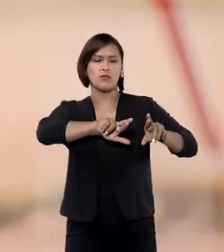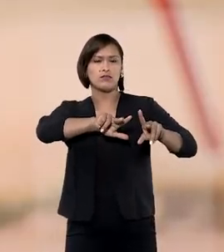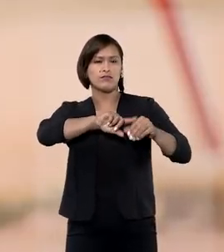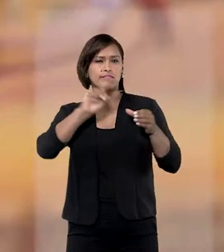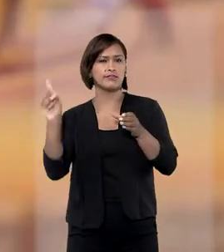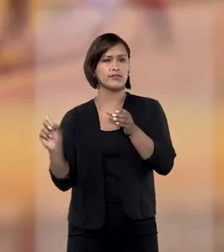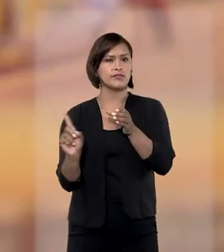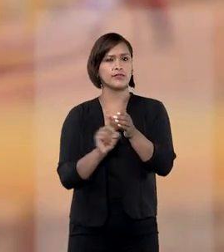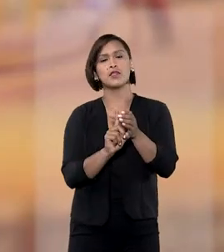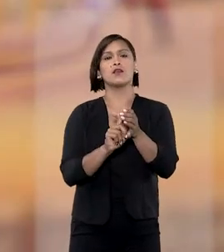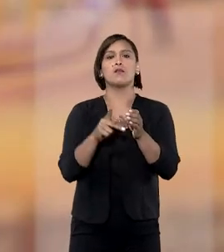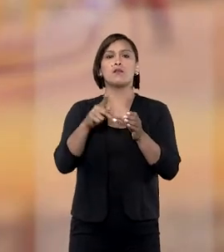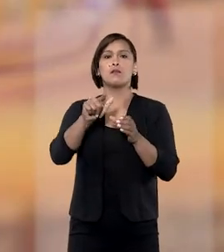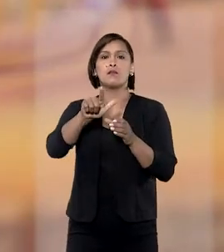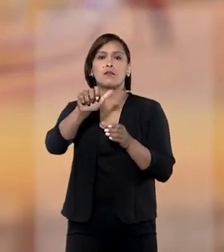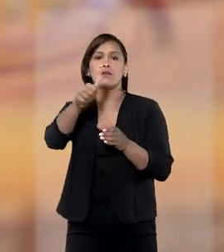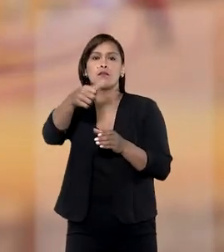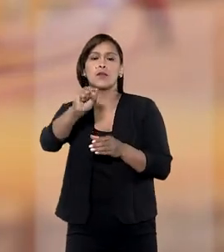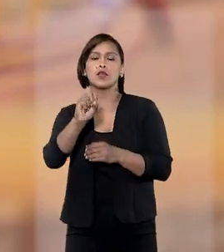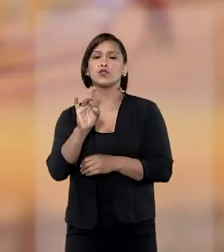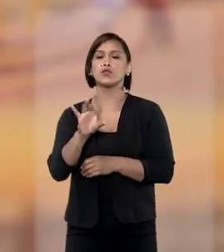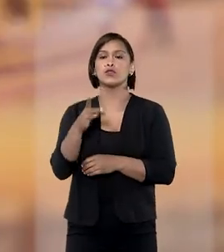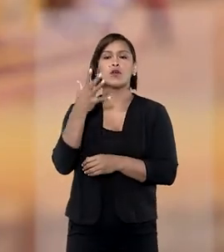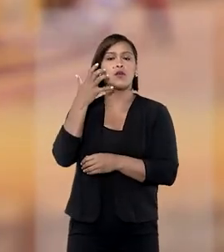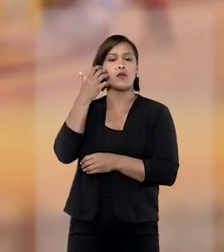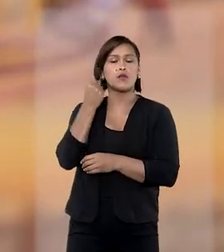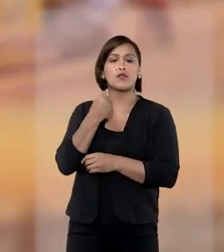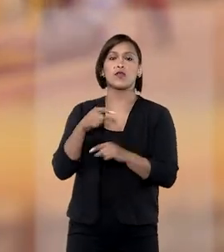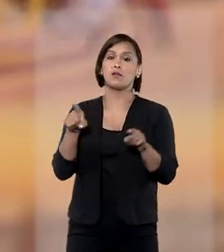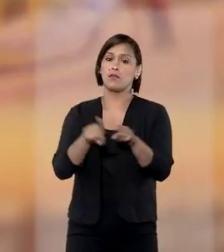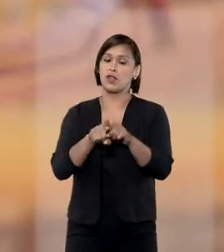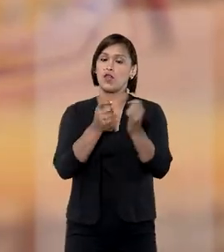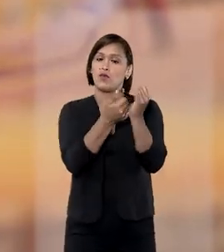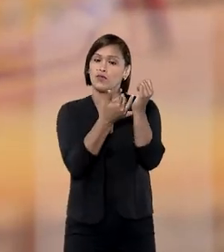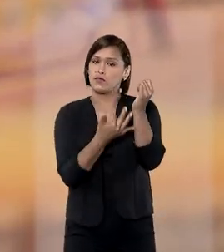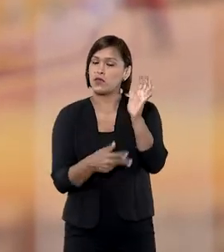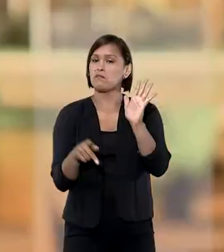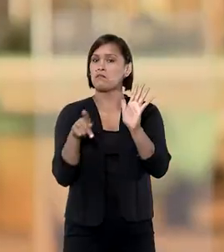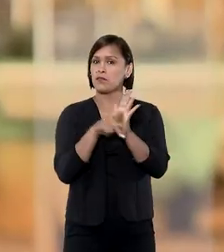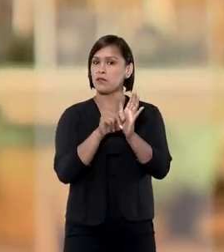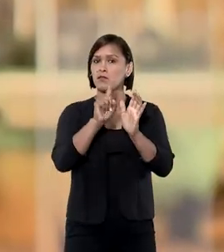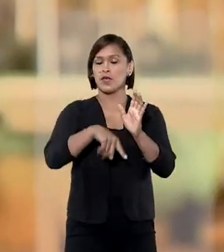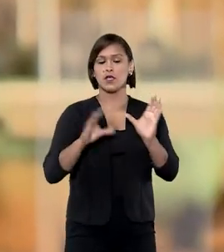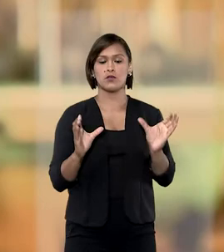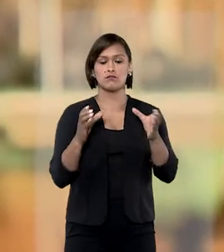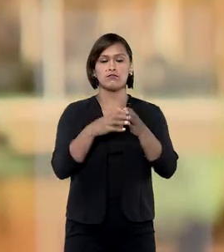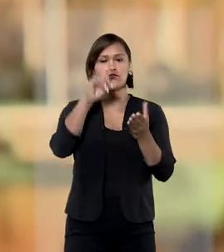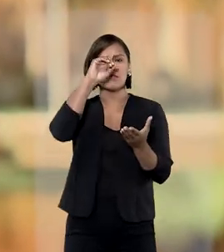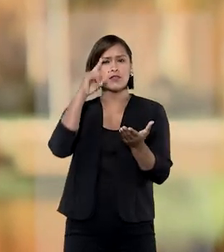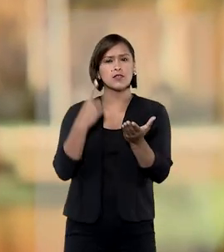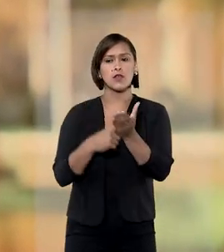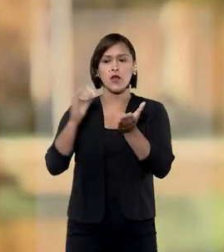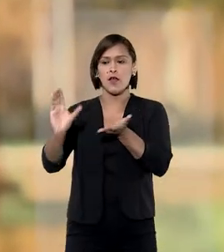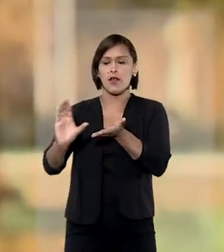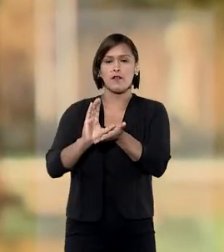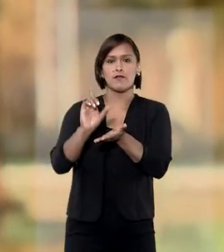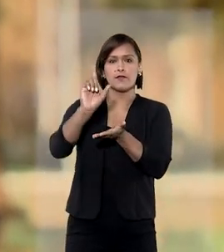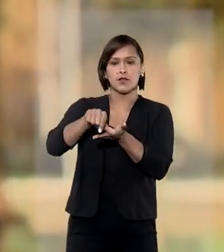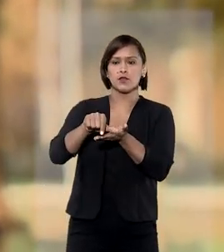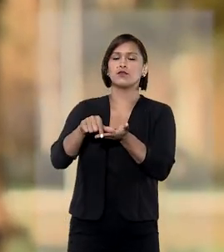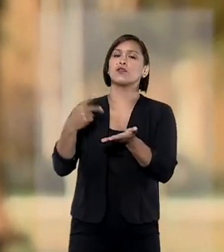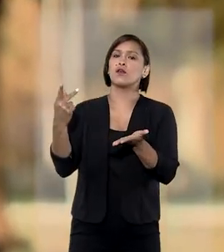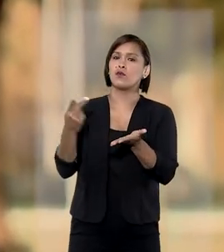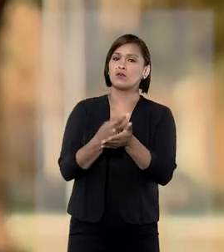inserida como beneficiário do plano apenas como agregada. Porém, na decisão, o colegiado determinou que a devolução deve